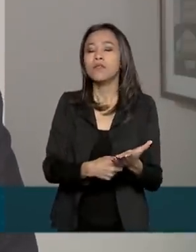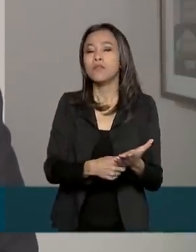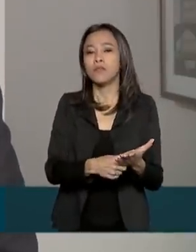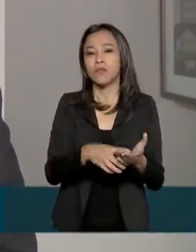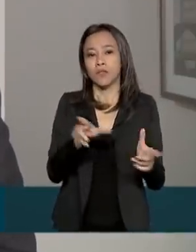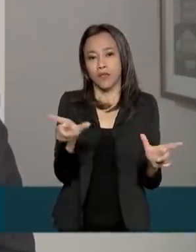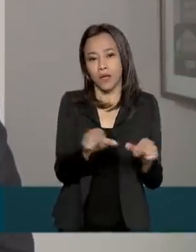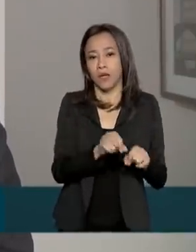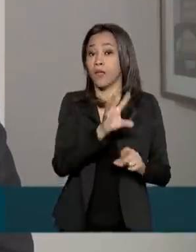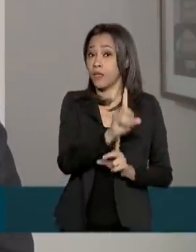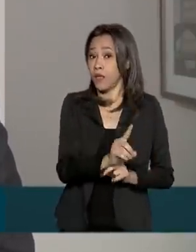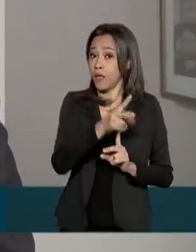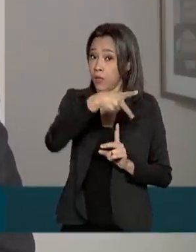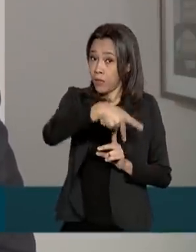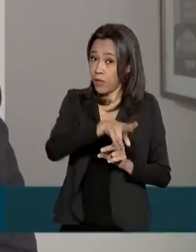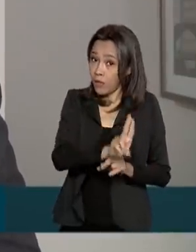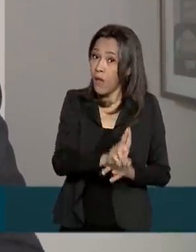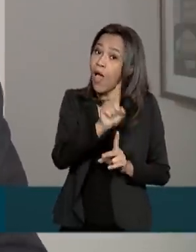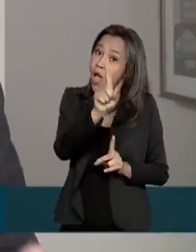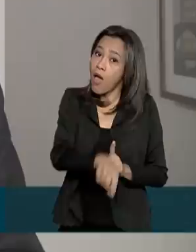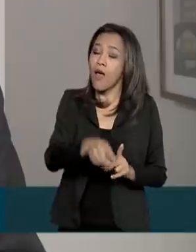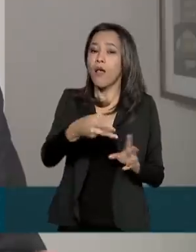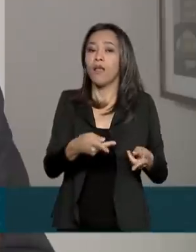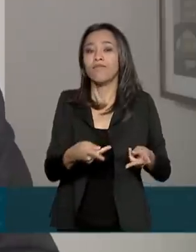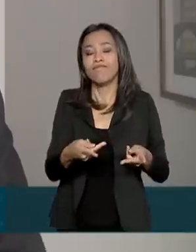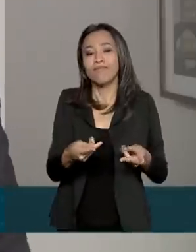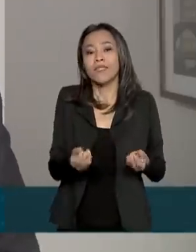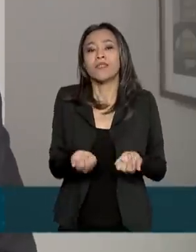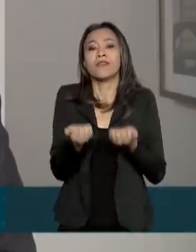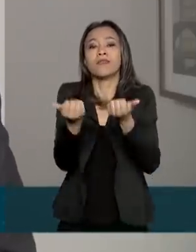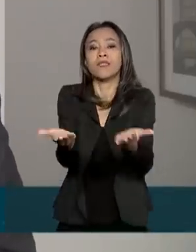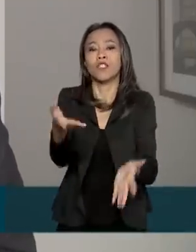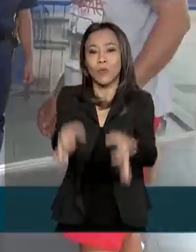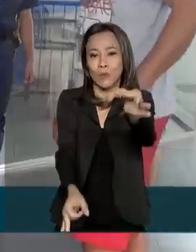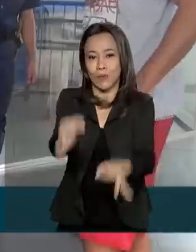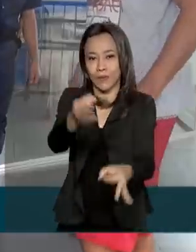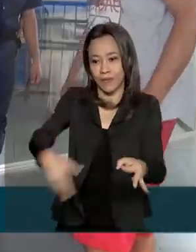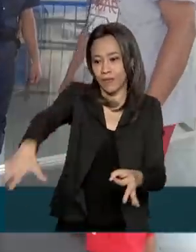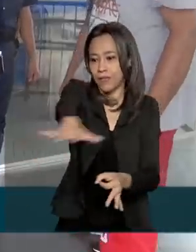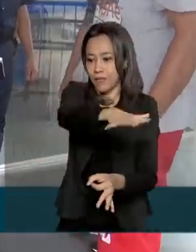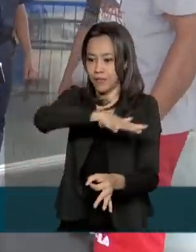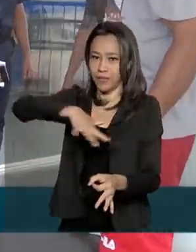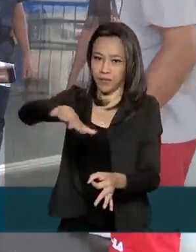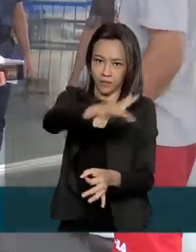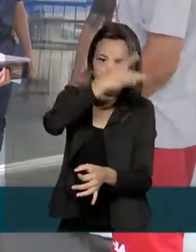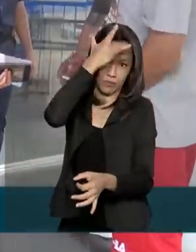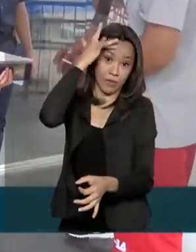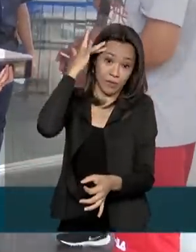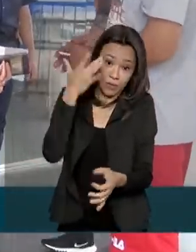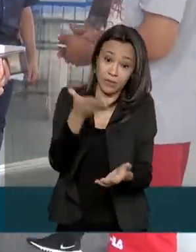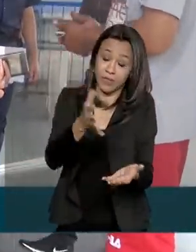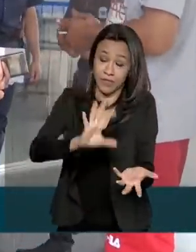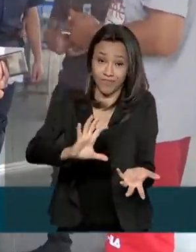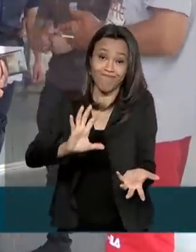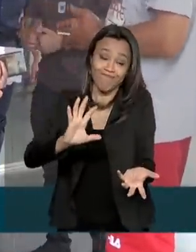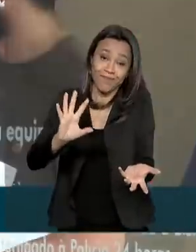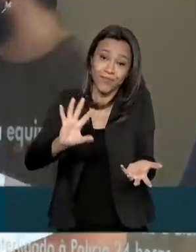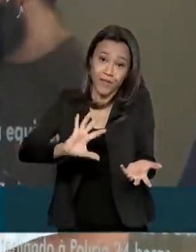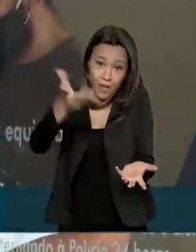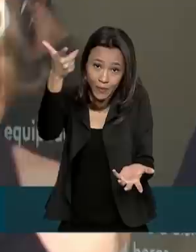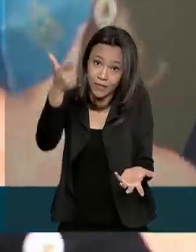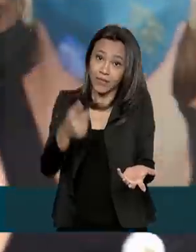levar justiça à população, enfim, que eventualmente teve o seu benefício